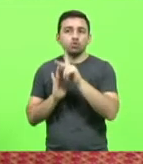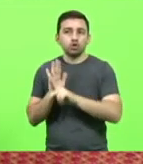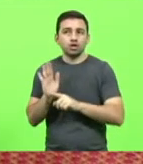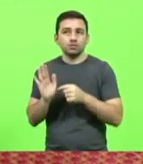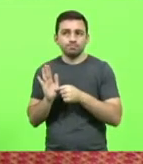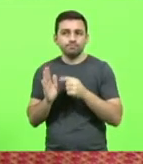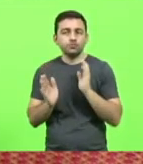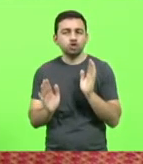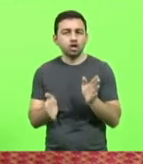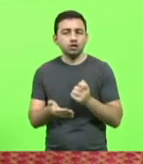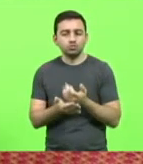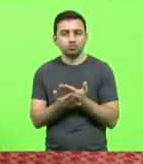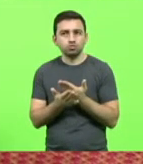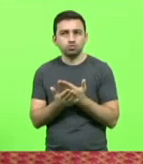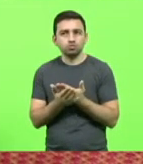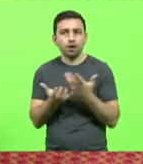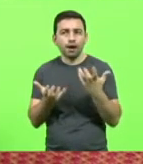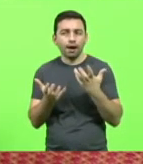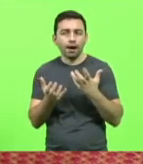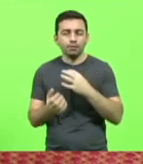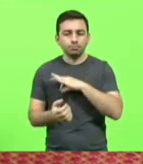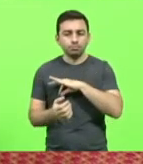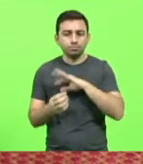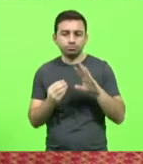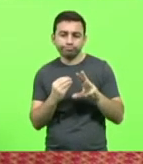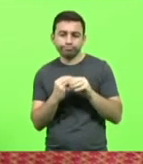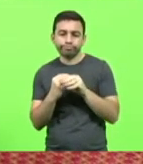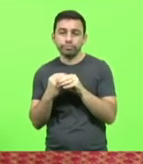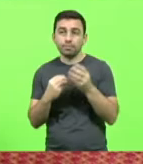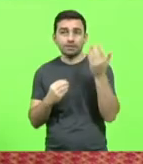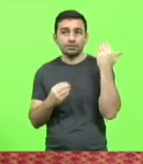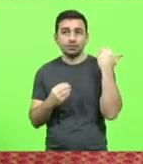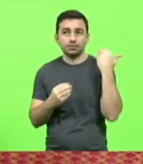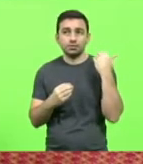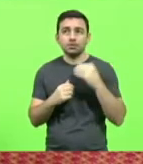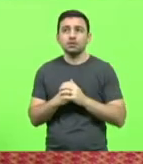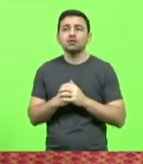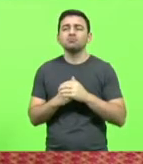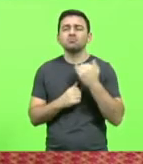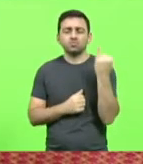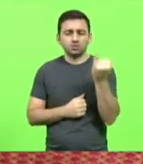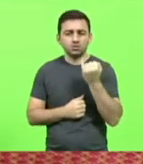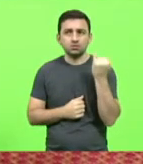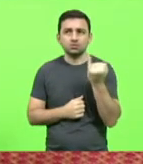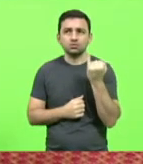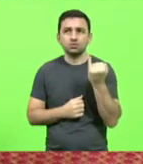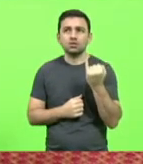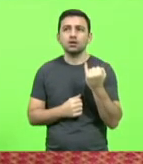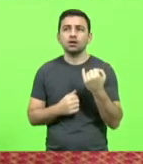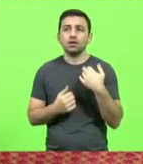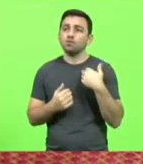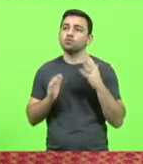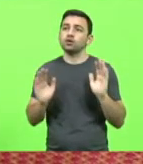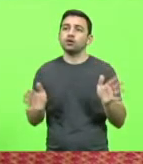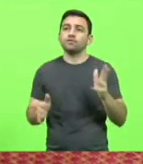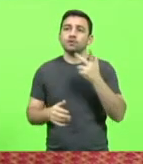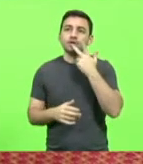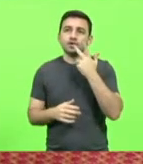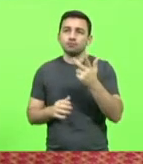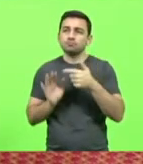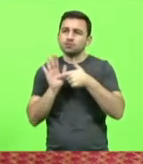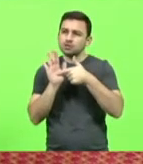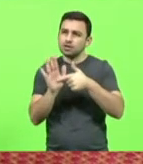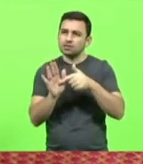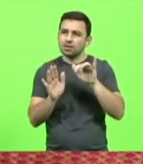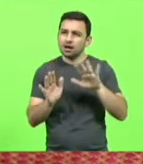para recompor essas perdas ocorridas e é muito importante. Como eu disse, como eu mostrei mais aqui, tem